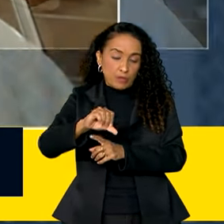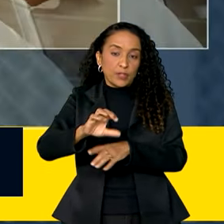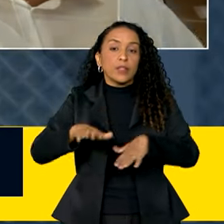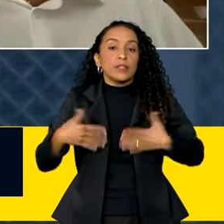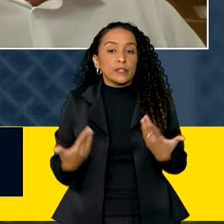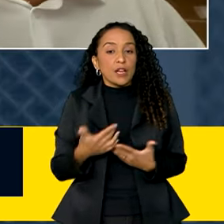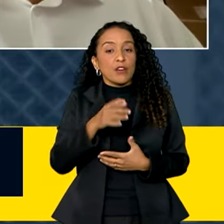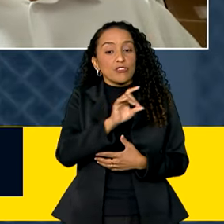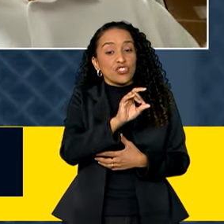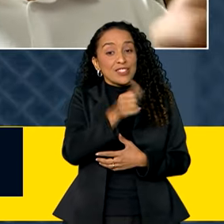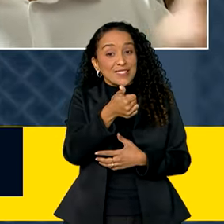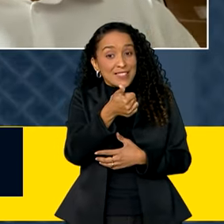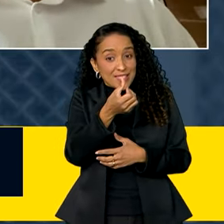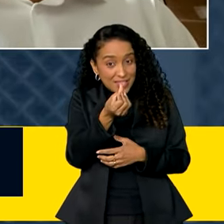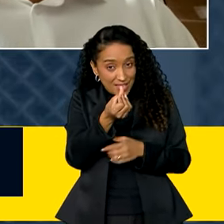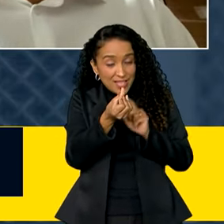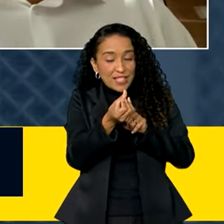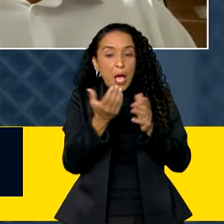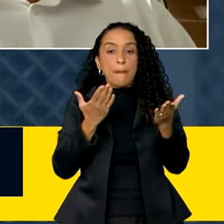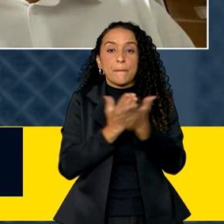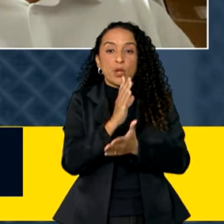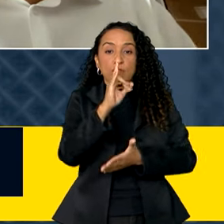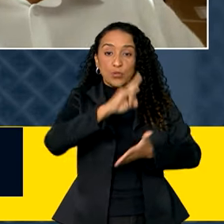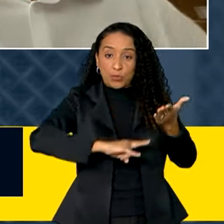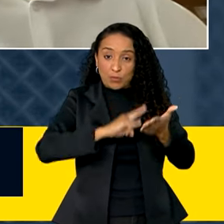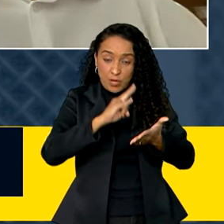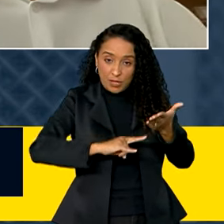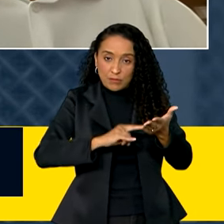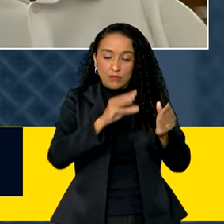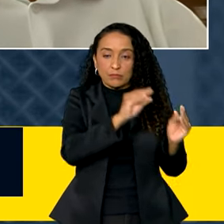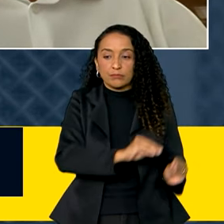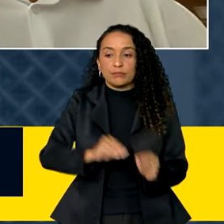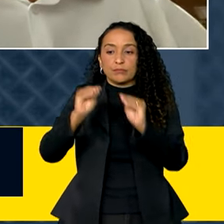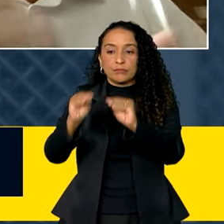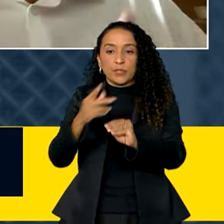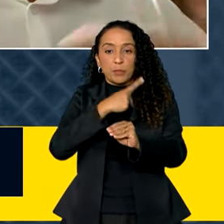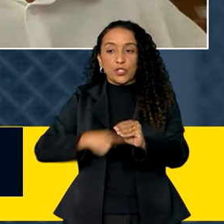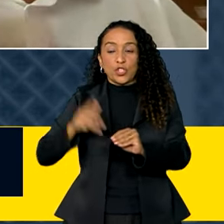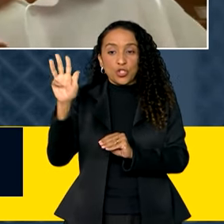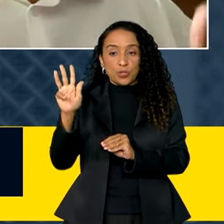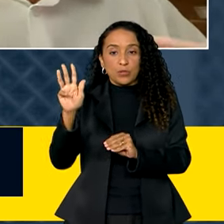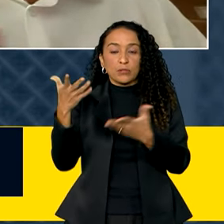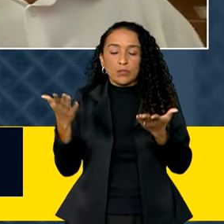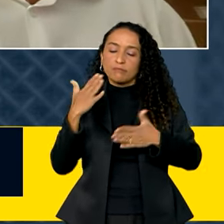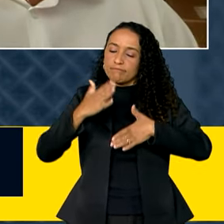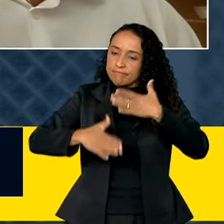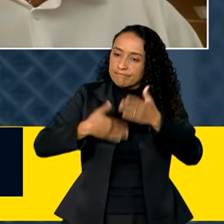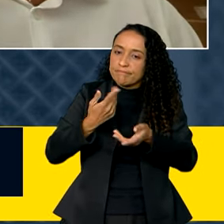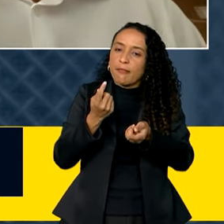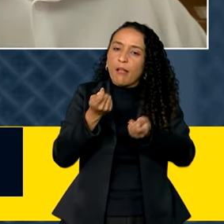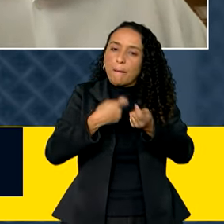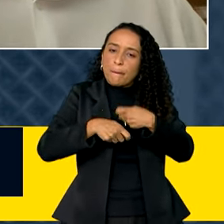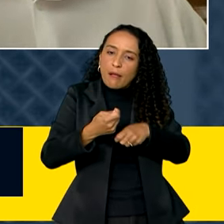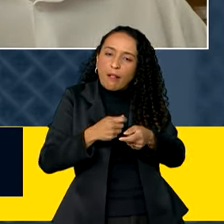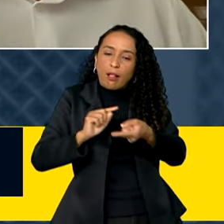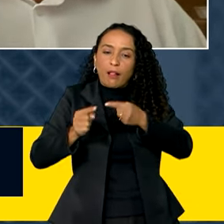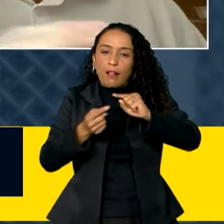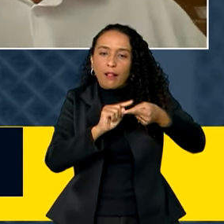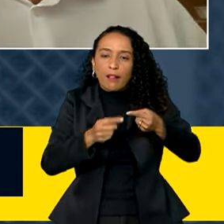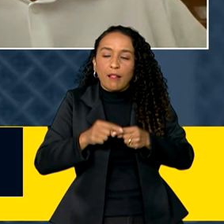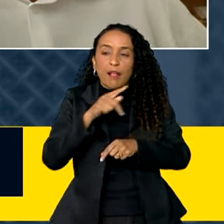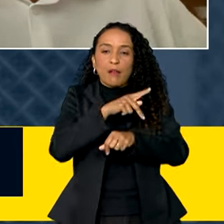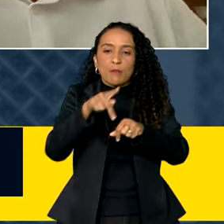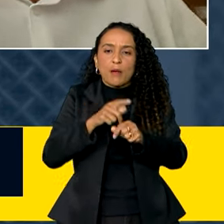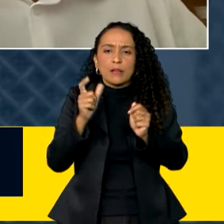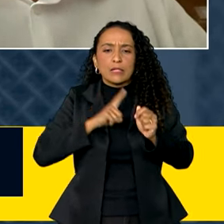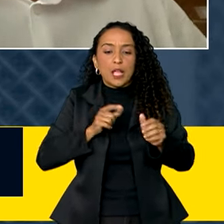Então, no dia 16, a gente aprova o documento e entrega ao presidente Lula. E estamos num processo de negociação com os outros países, para